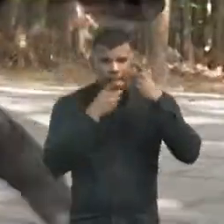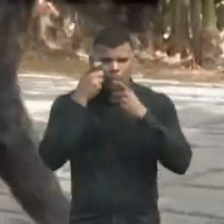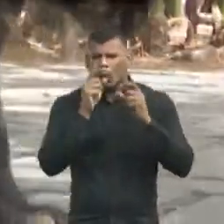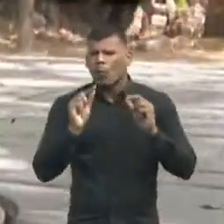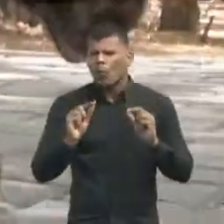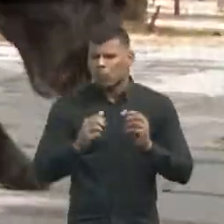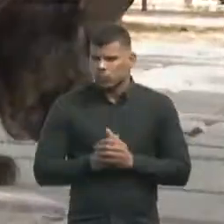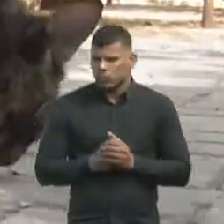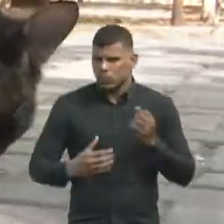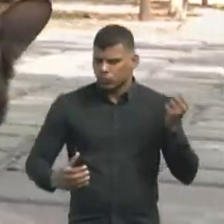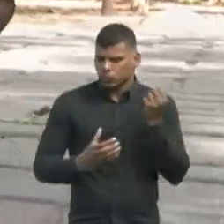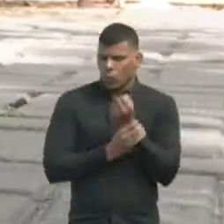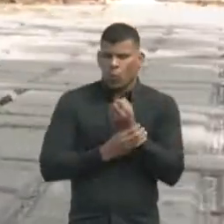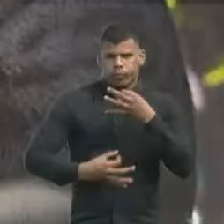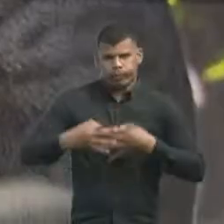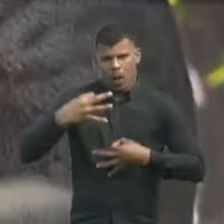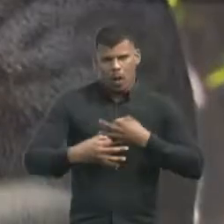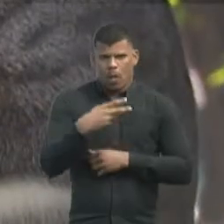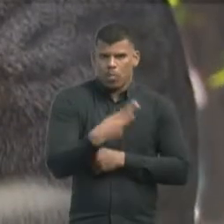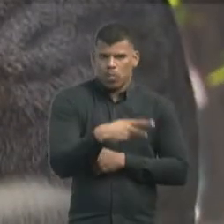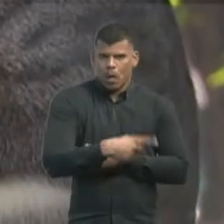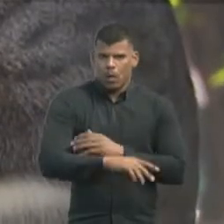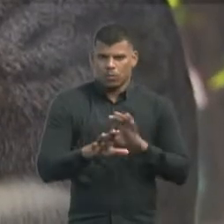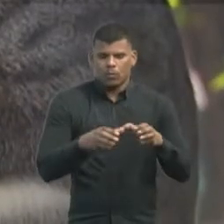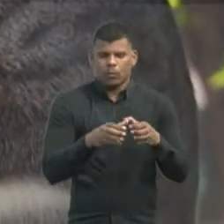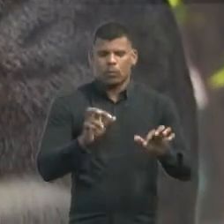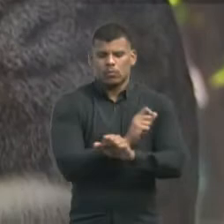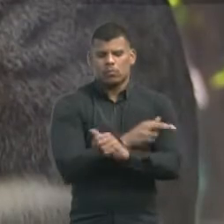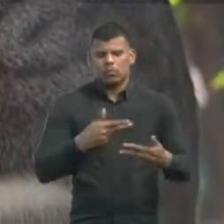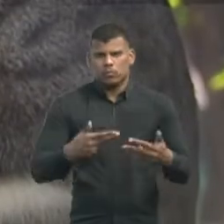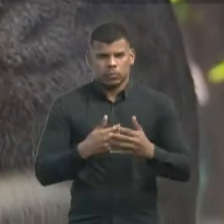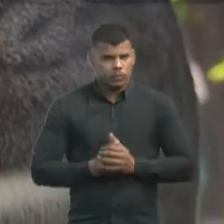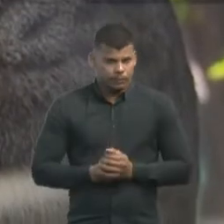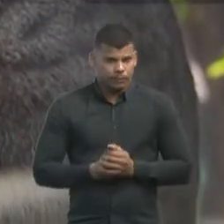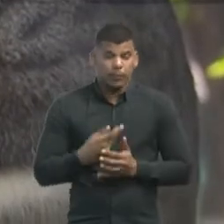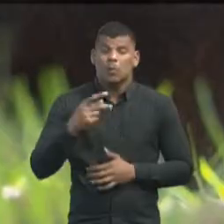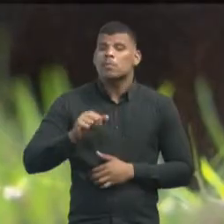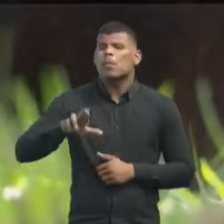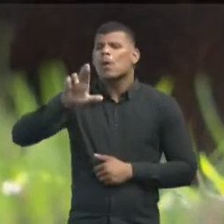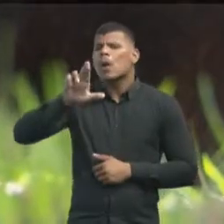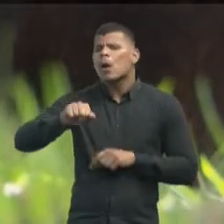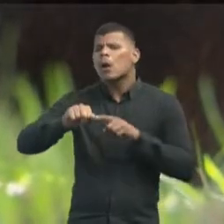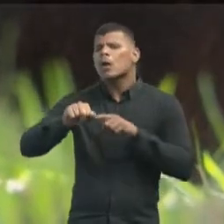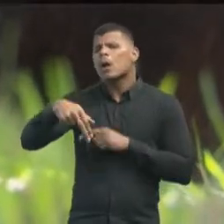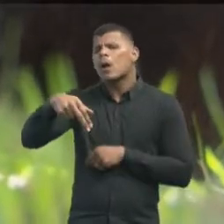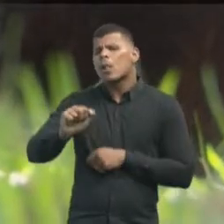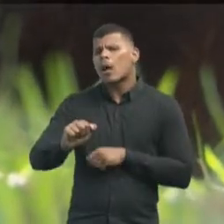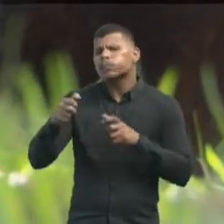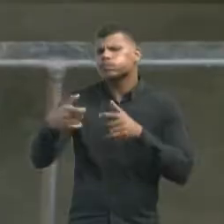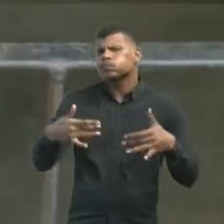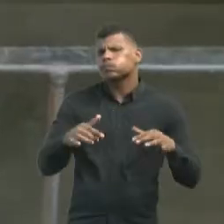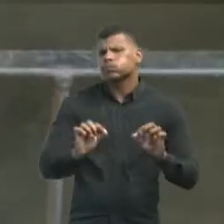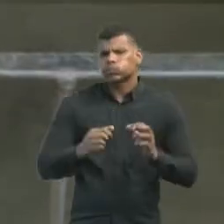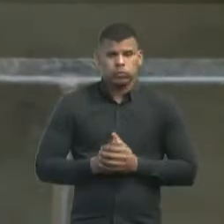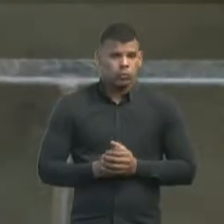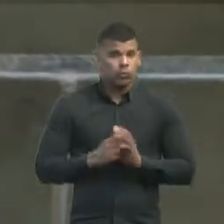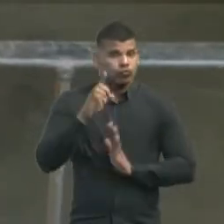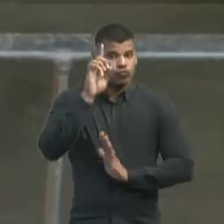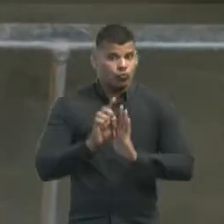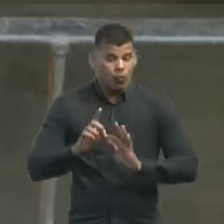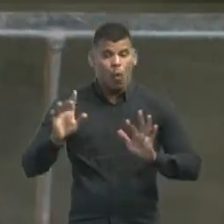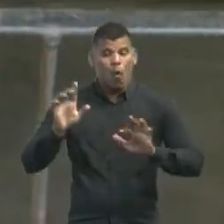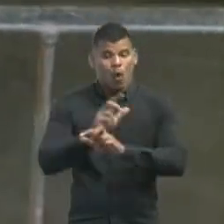segurança jurídica dos bichinhos. Uma decisão do Paraná reconheceu o direito dos animais entrarem na Justiça como